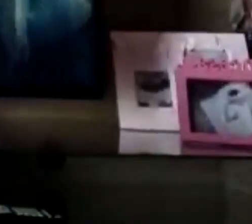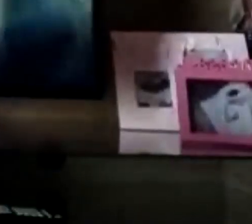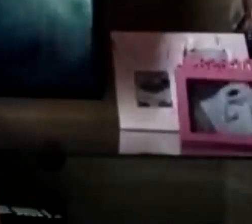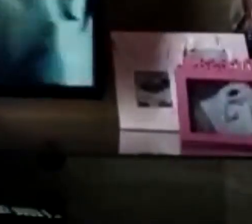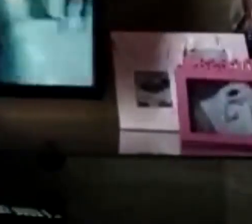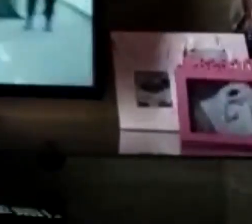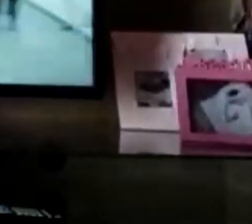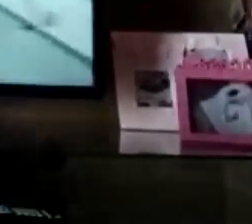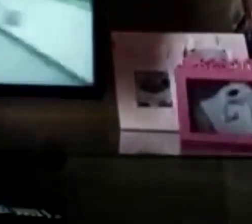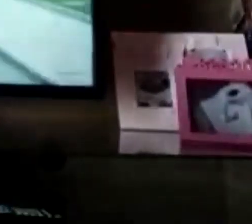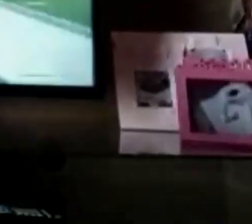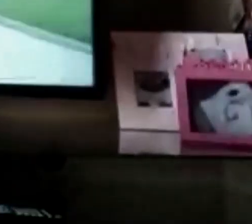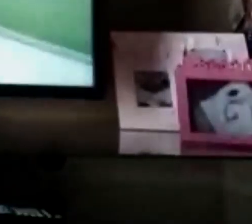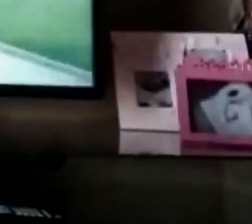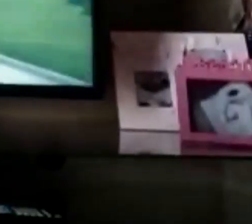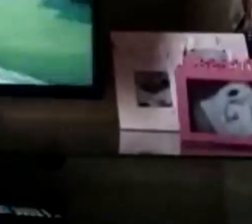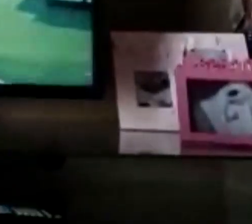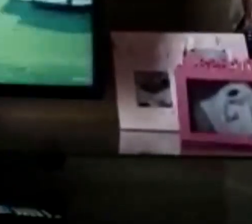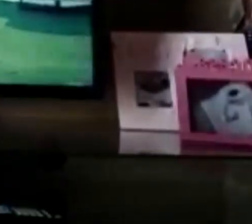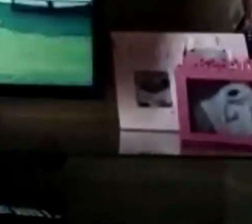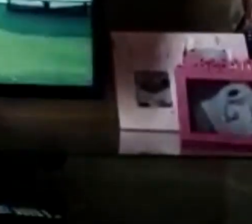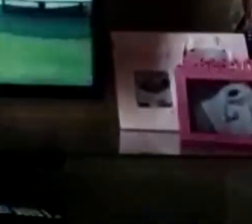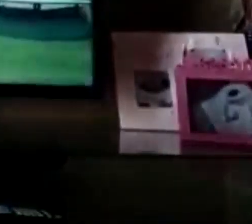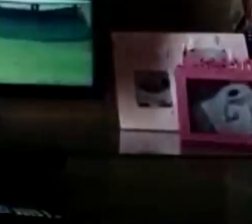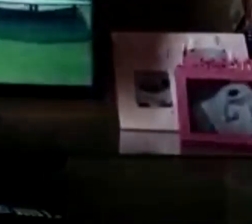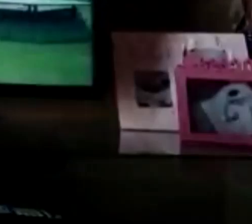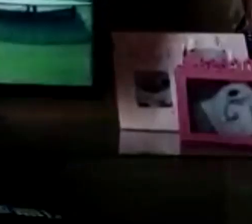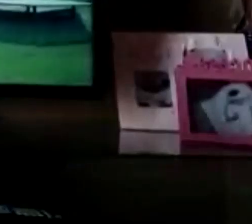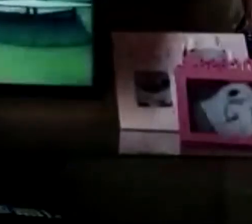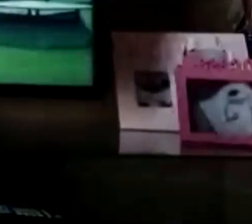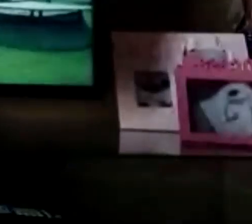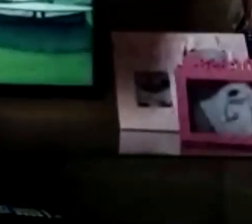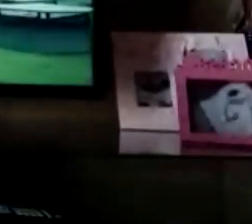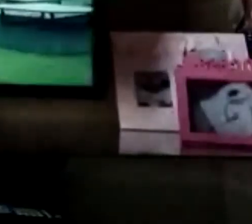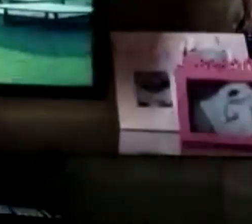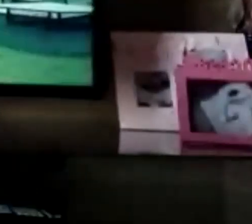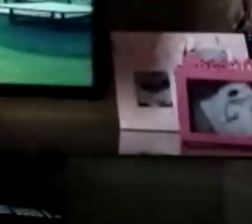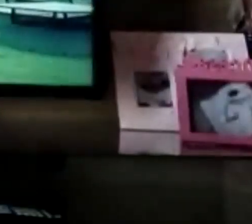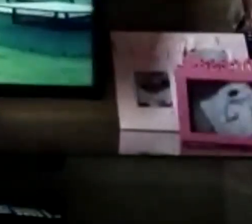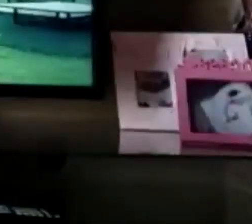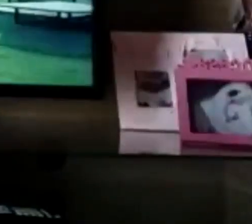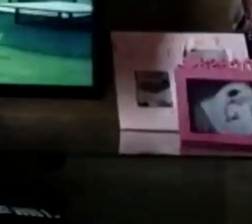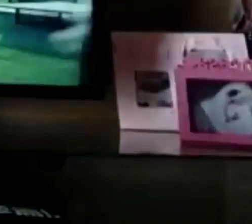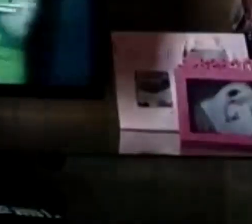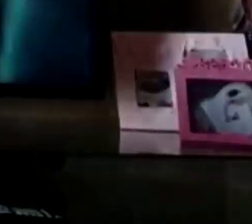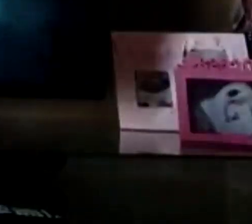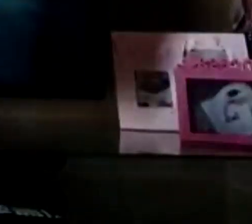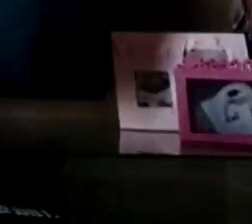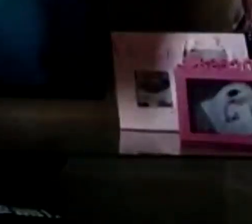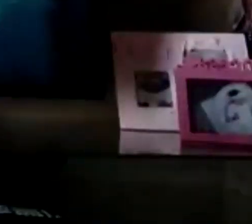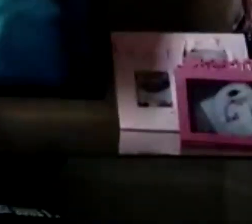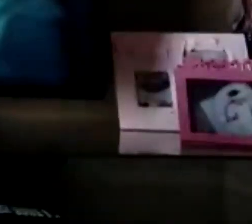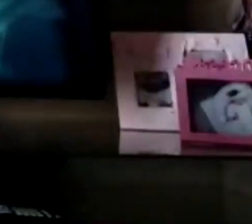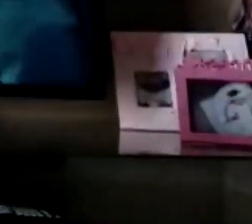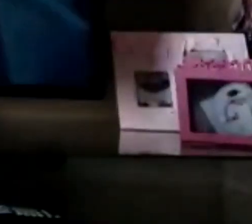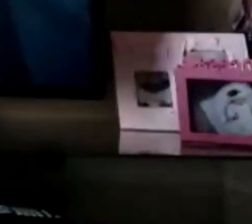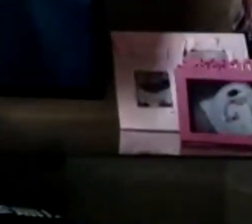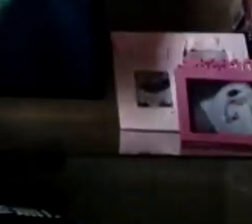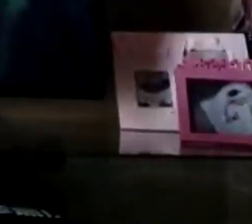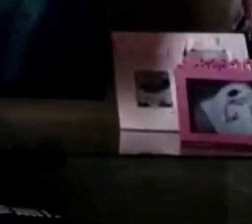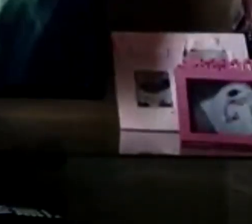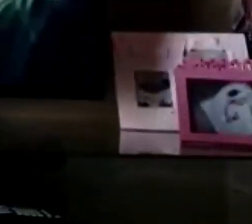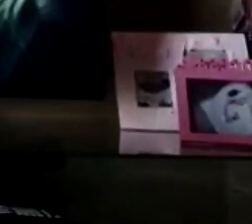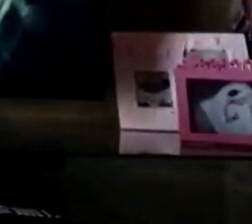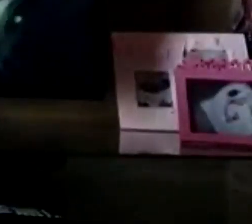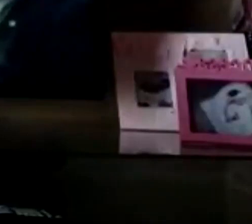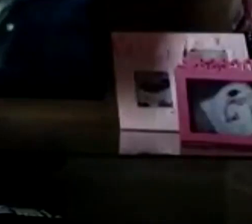A primeira indicação que eu deixo para vocês é de uma película, ou seja, um filme chamado Diário de uma Potocicleta,